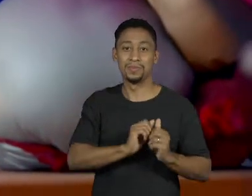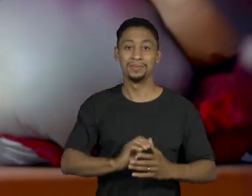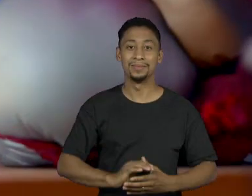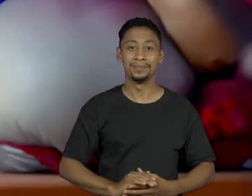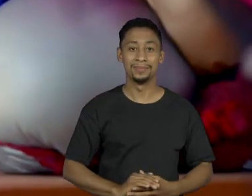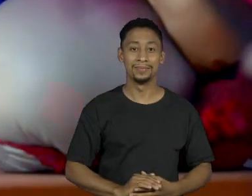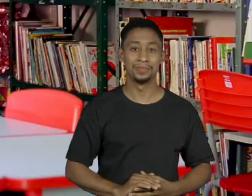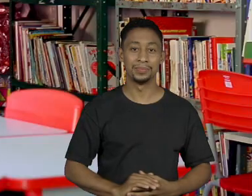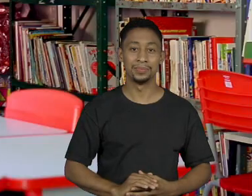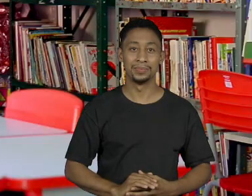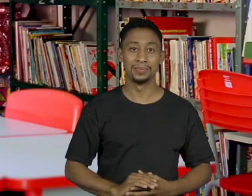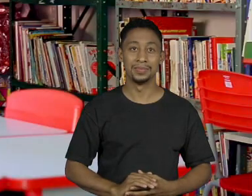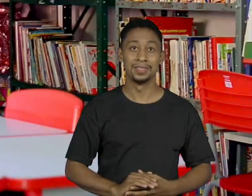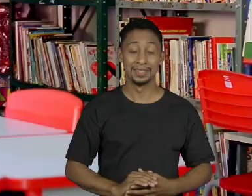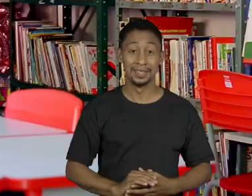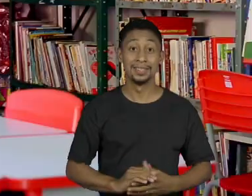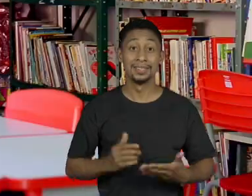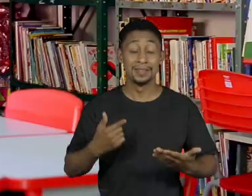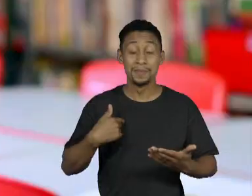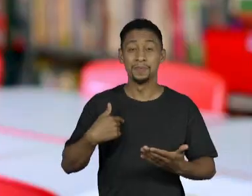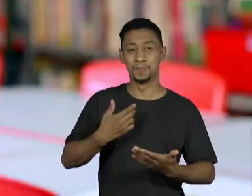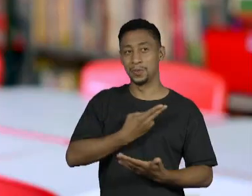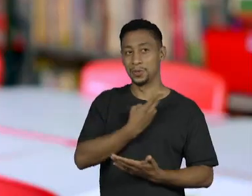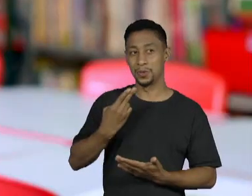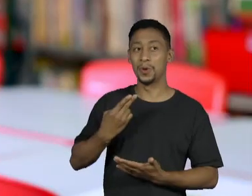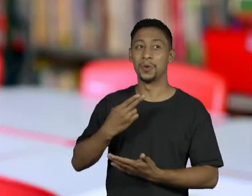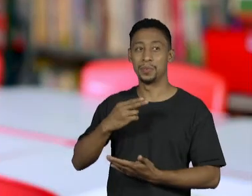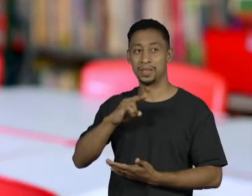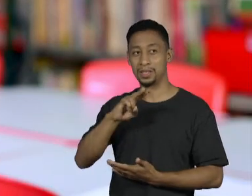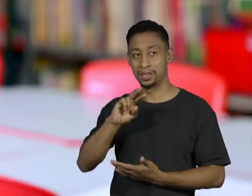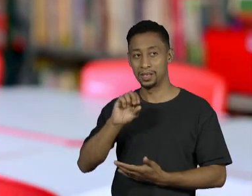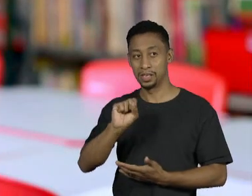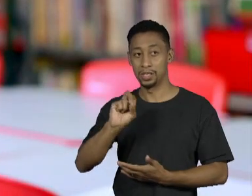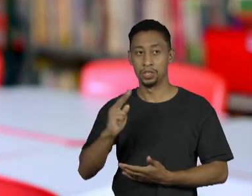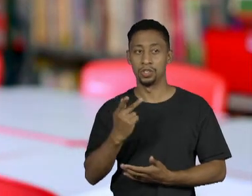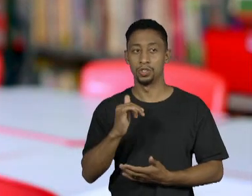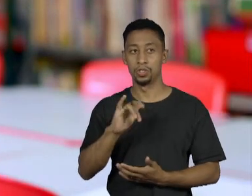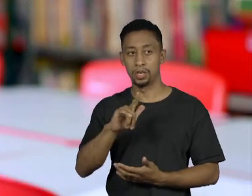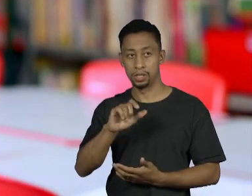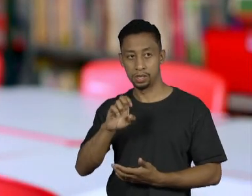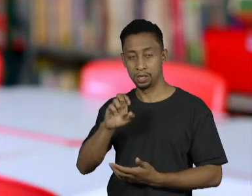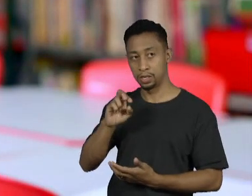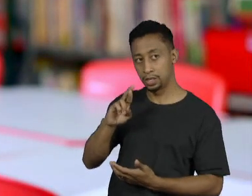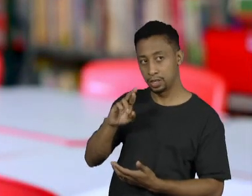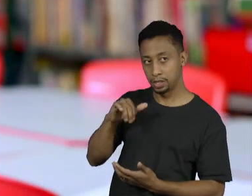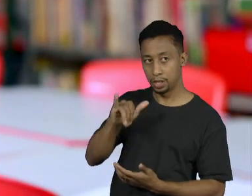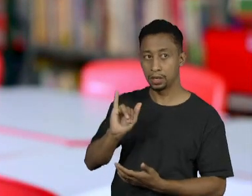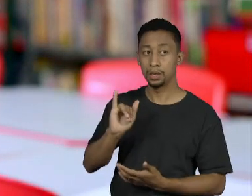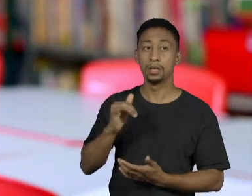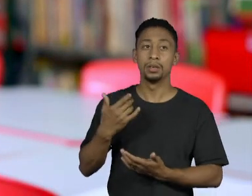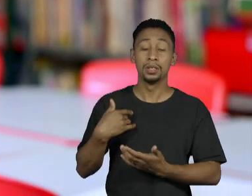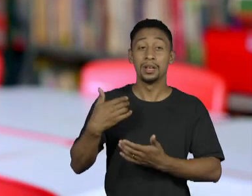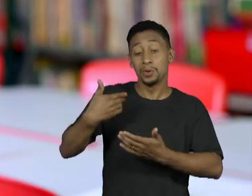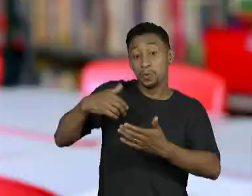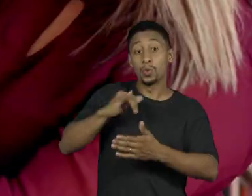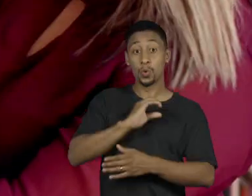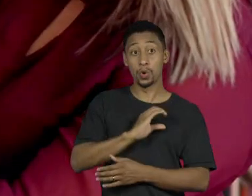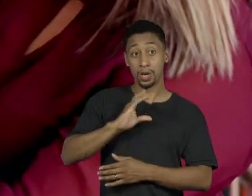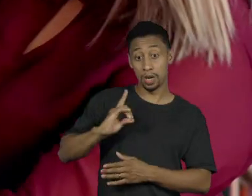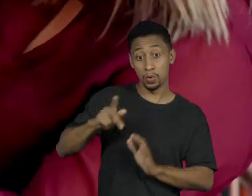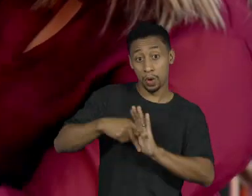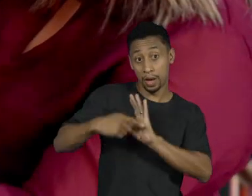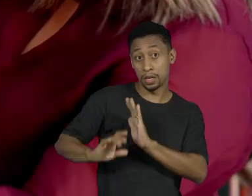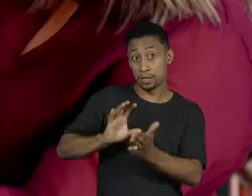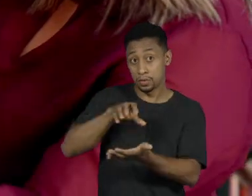Meu nome é Estília Inês de Assis. Atualmente, estou na coordenação aqui da instituição, Sei Josefa